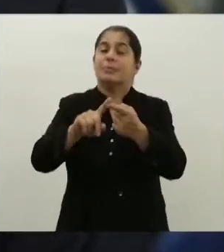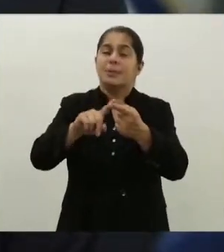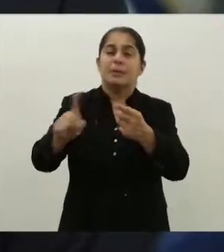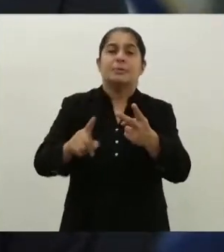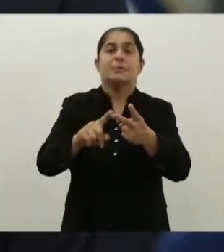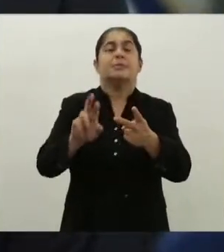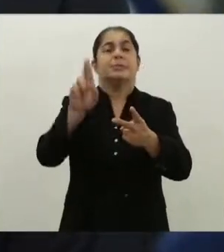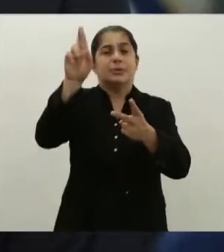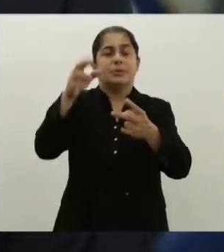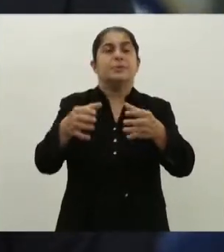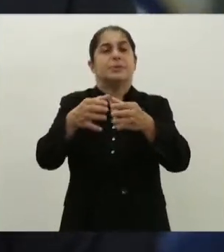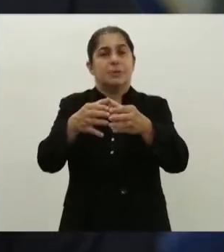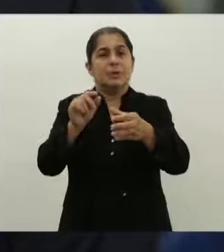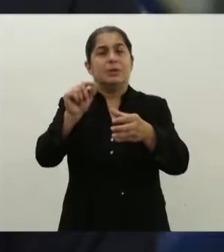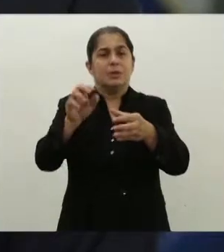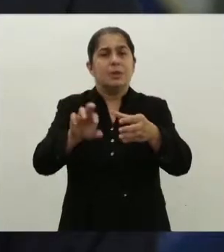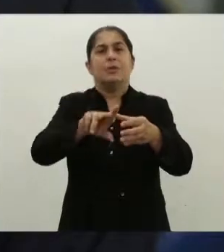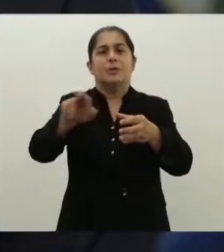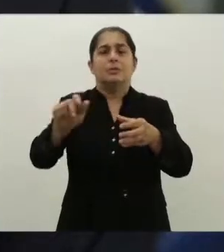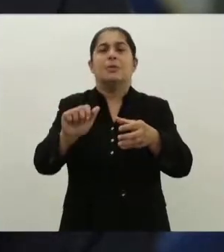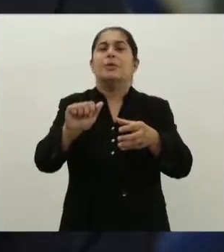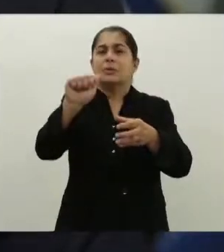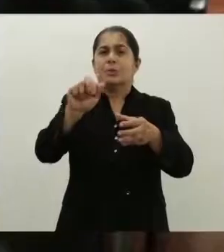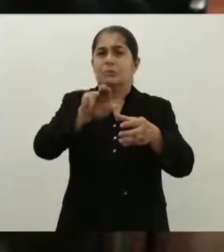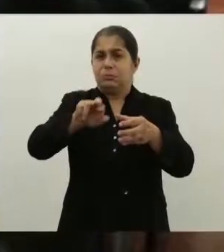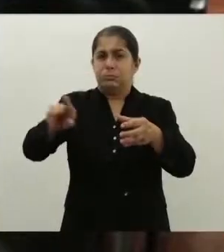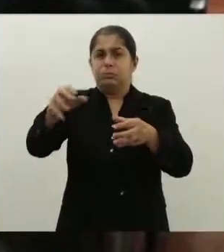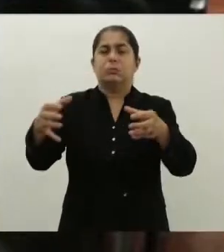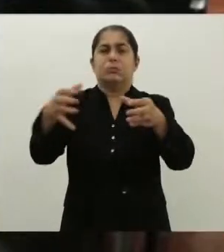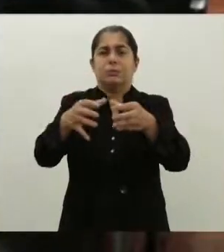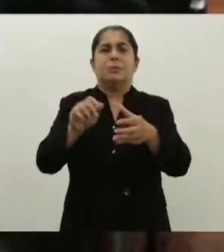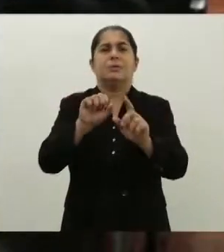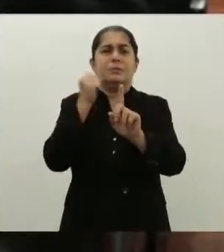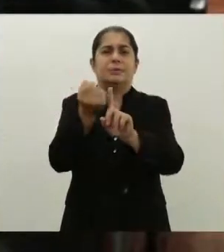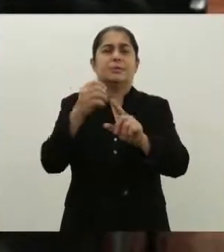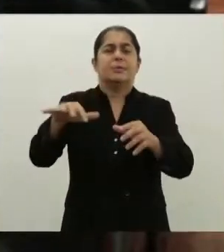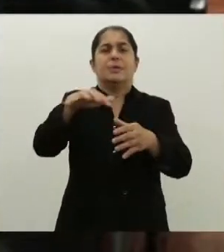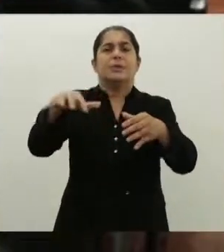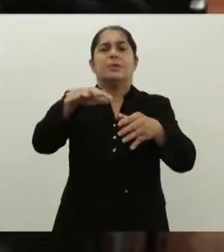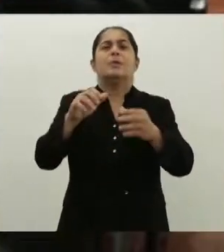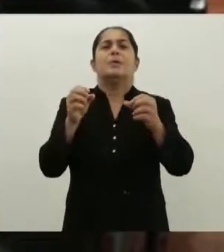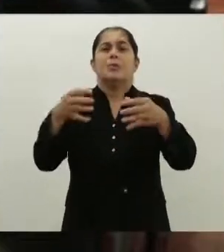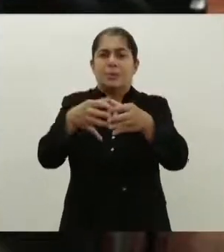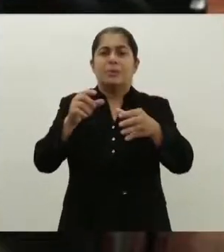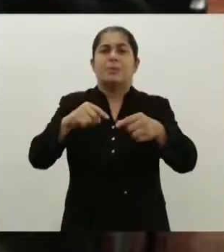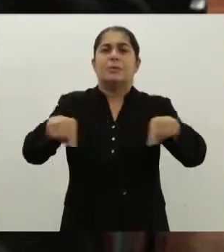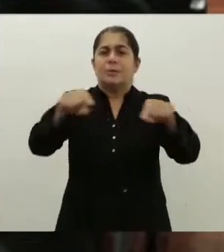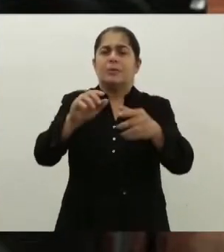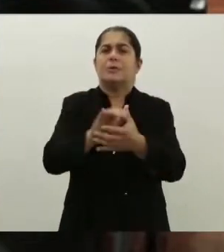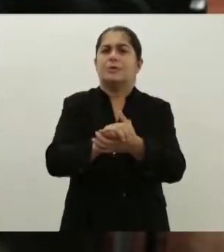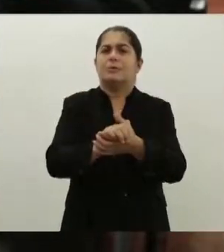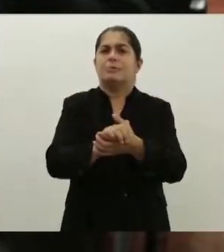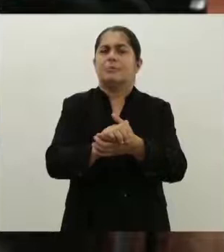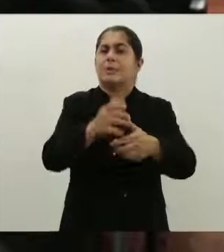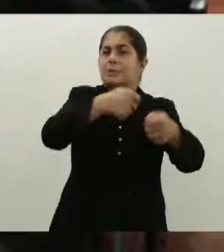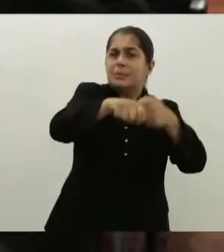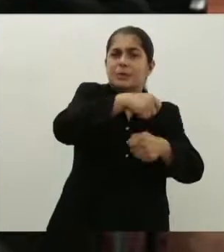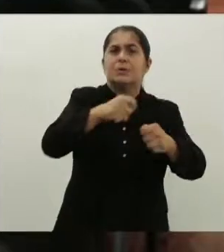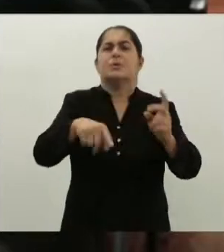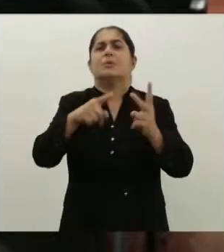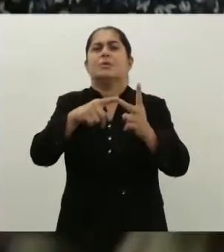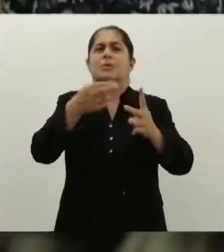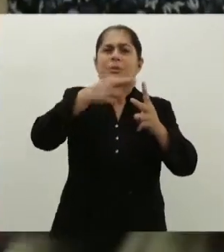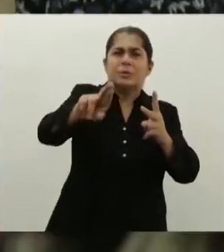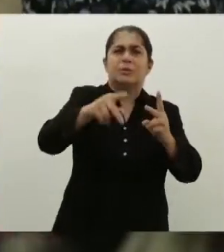que é formado por entidades da sociedade civil. Além da participação popular, autoridades administrativas,